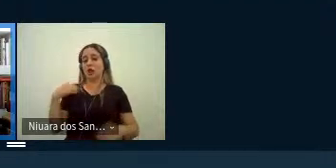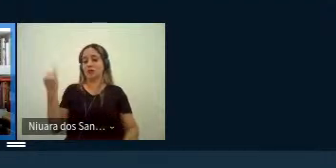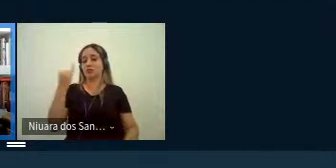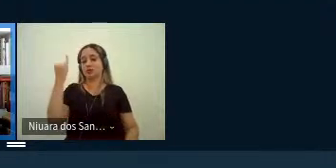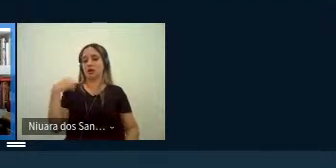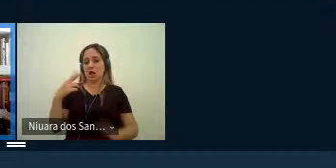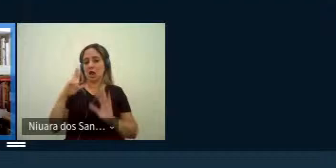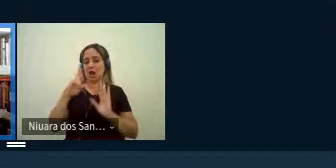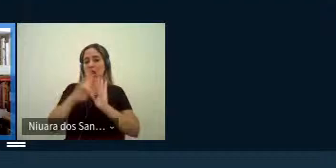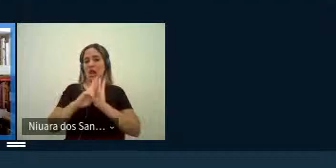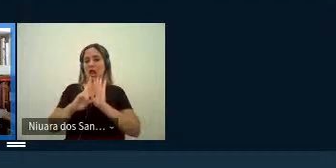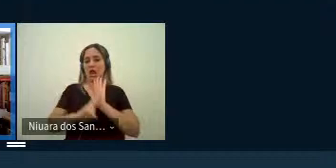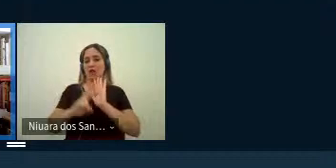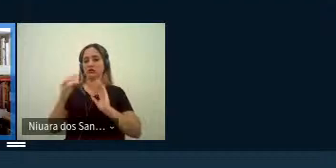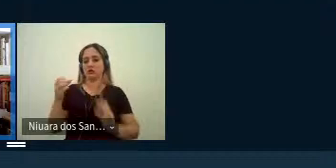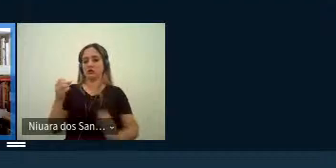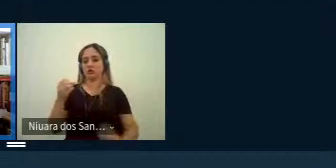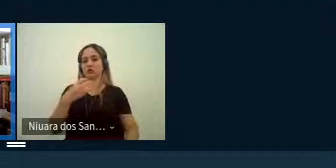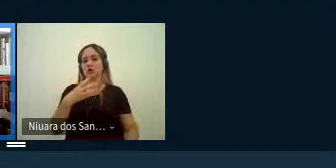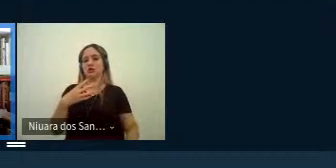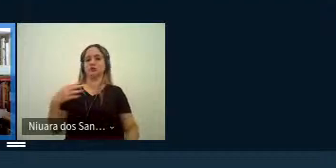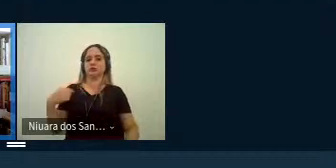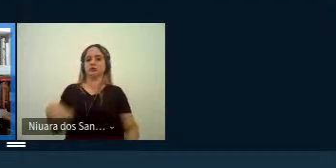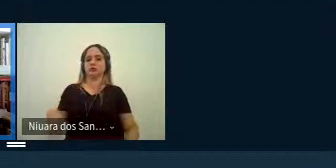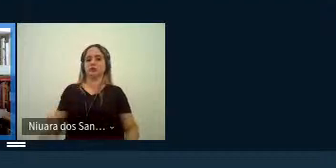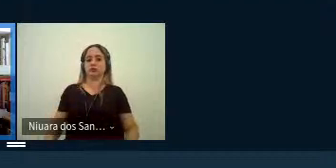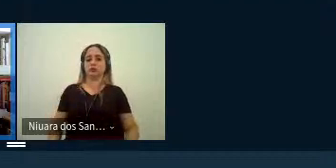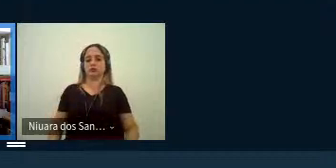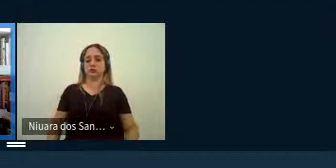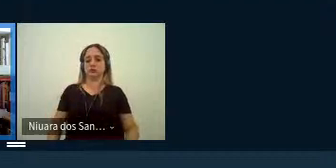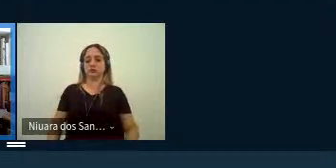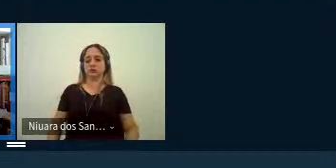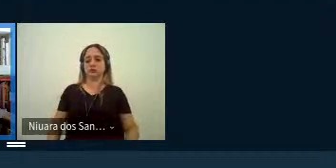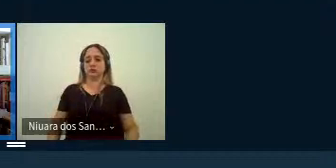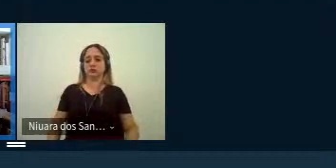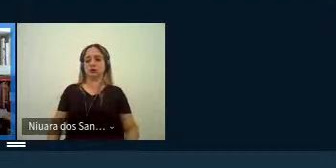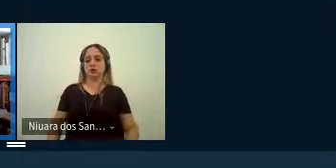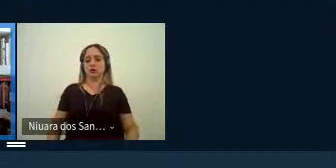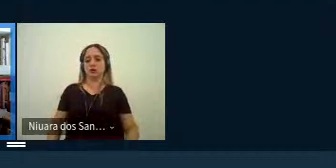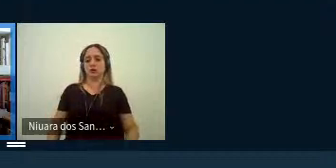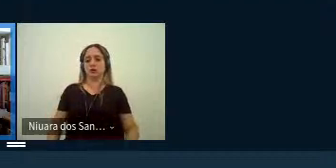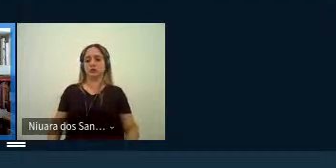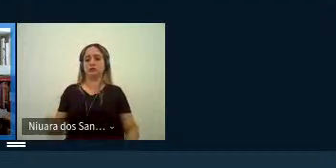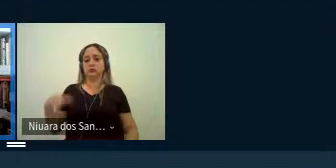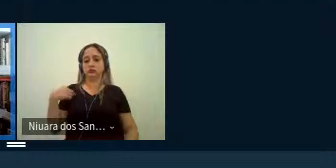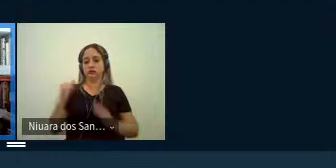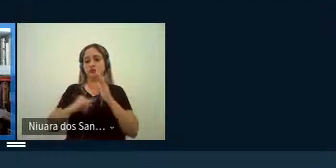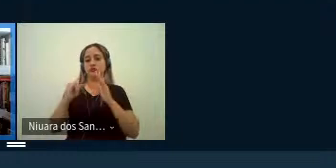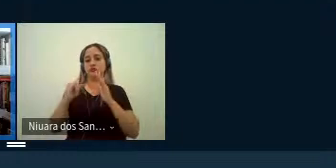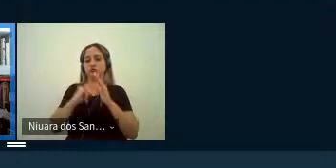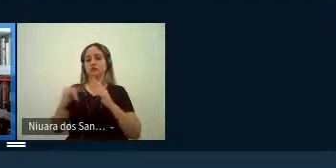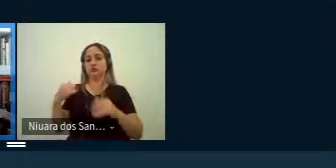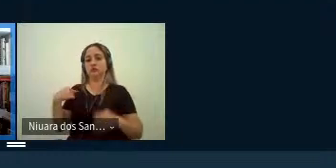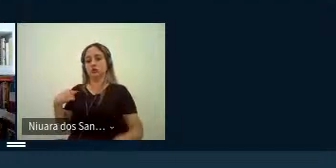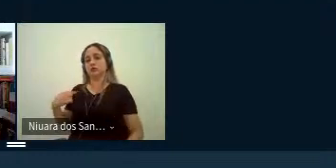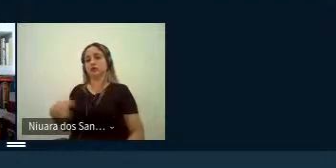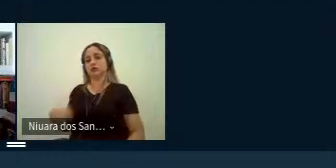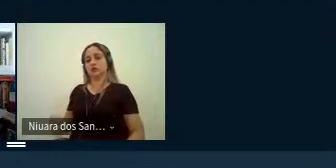regras né às regras modernas estilísticas e de eloquência impostas pelas instituições de bom gosto os